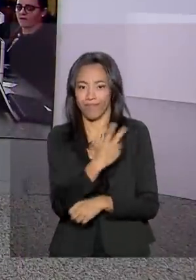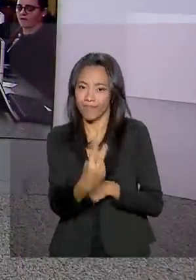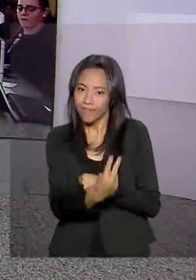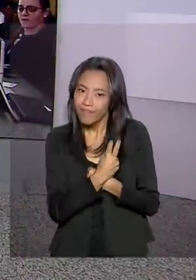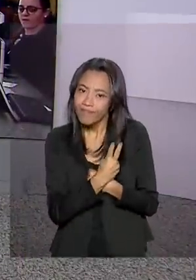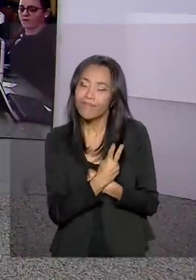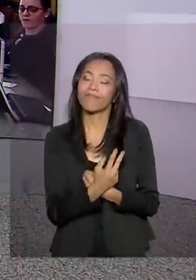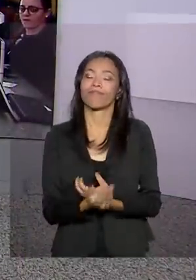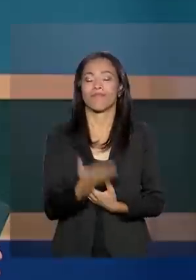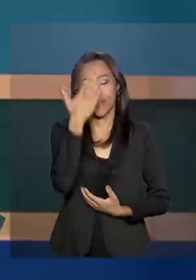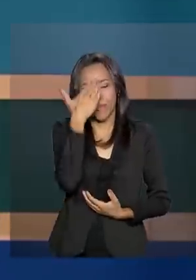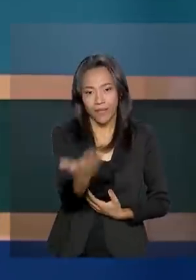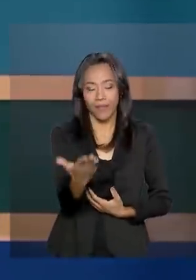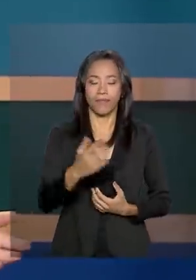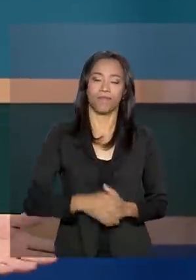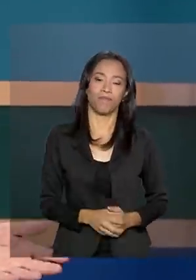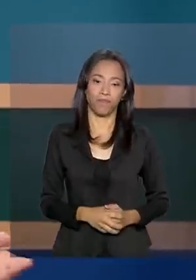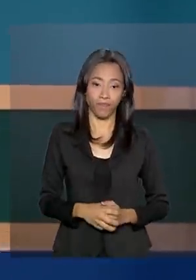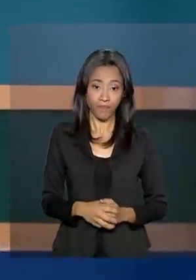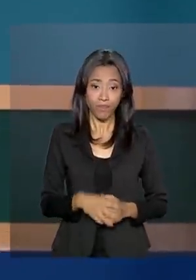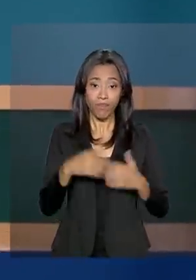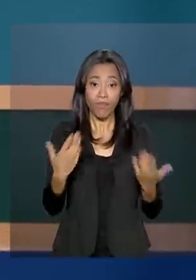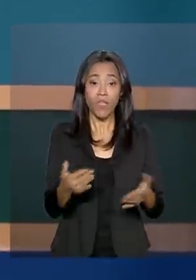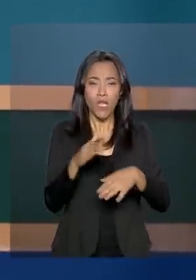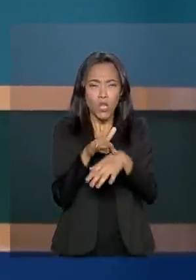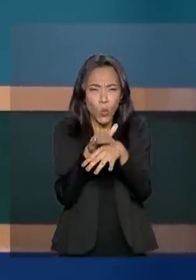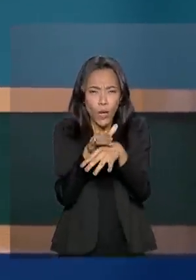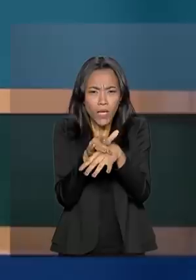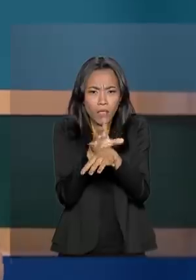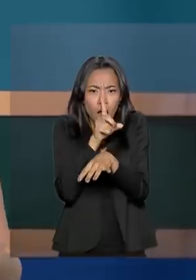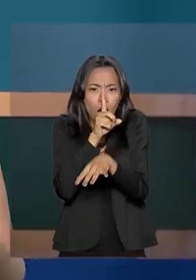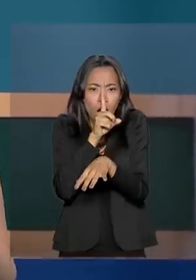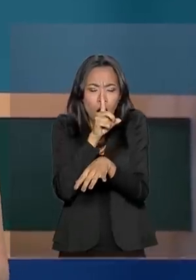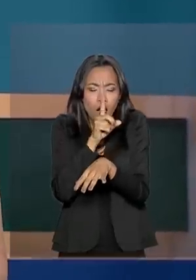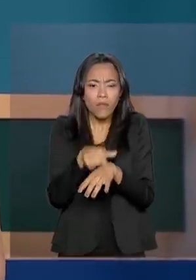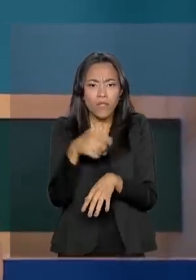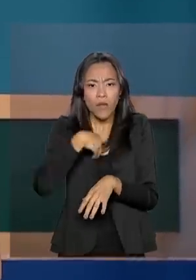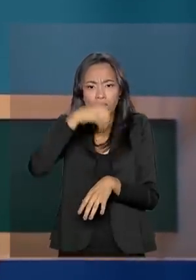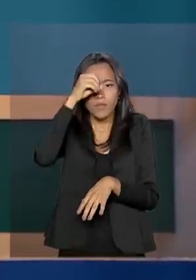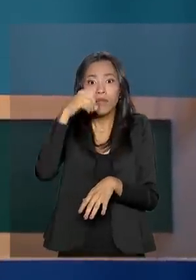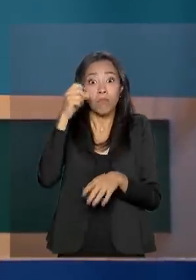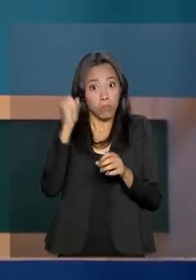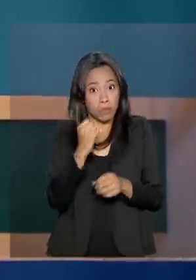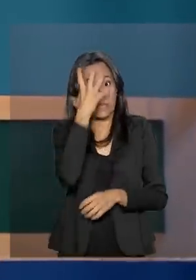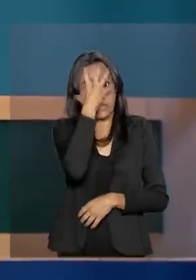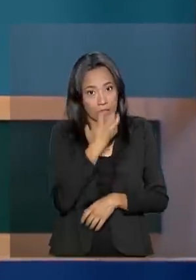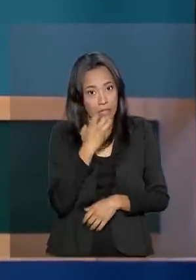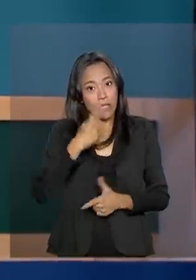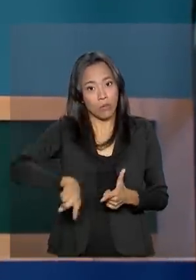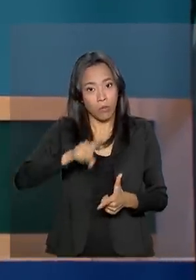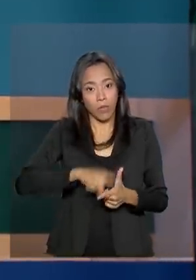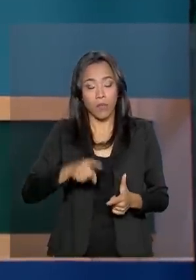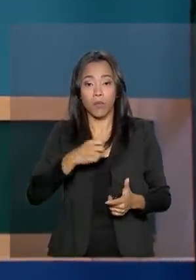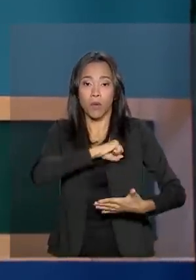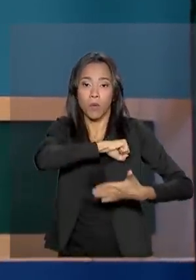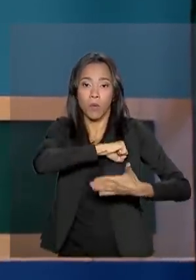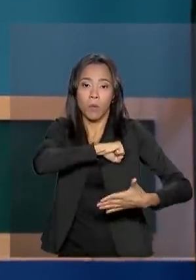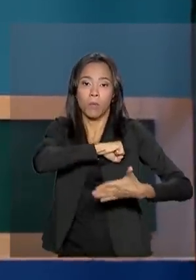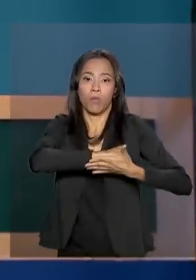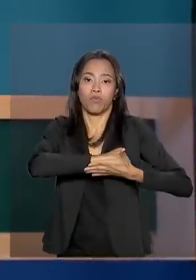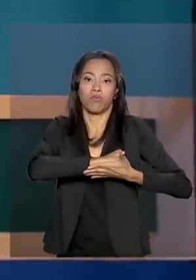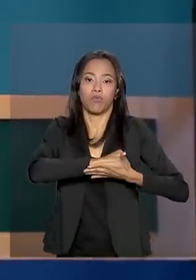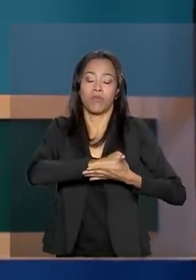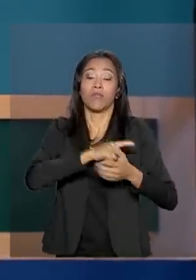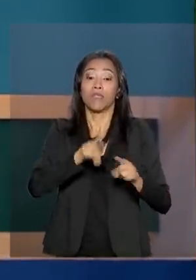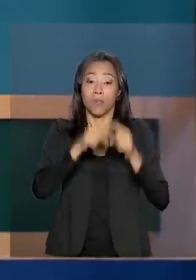obrigada, então, pela sua participação. Uma doença silenciosa que pode levar a sérios problemas de saúde, como infarto e acidente vascular cerebral.